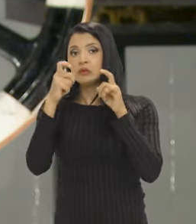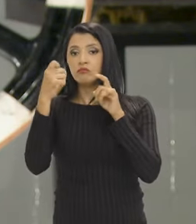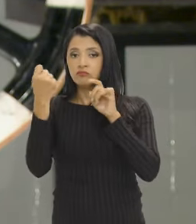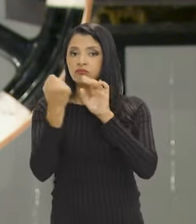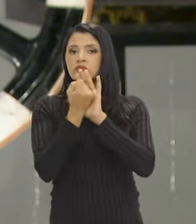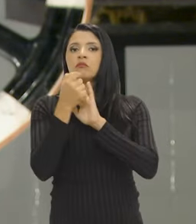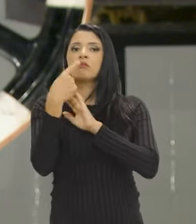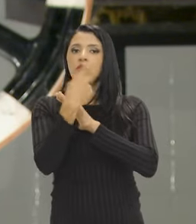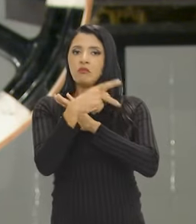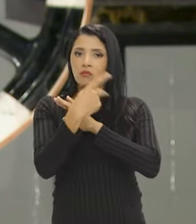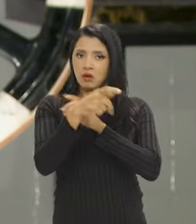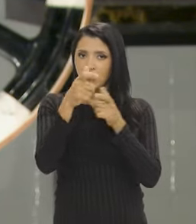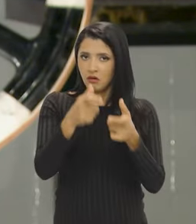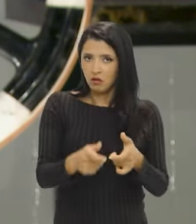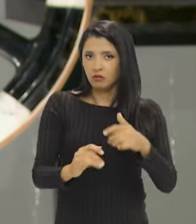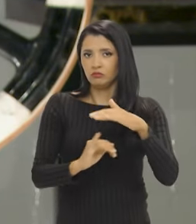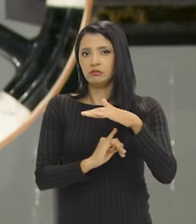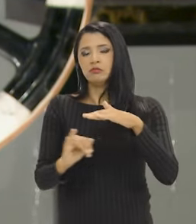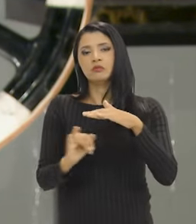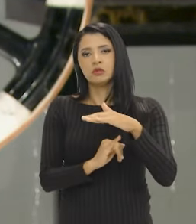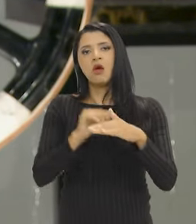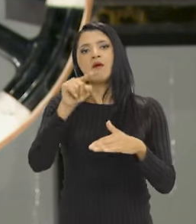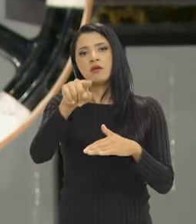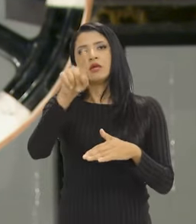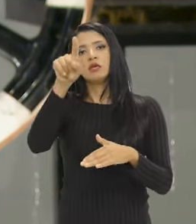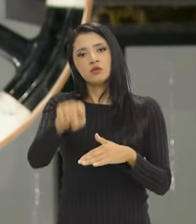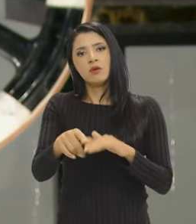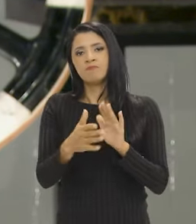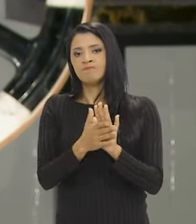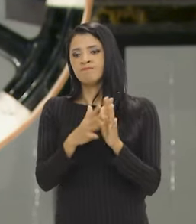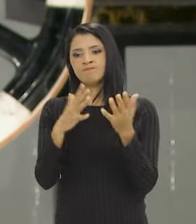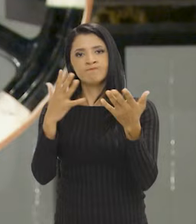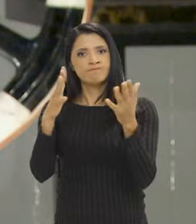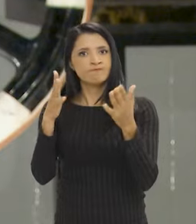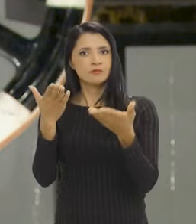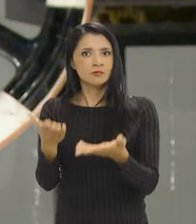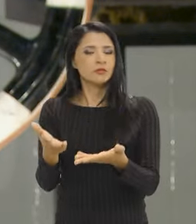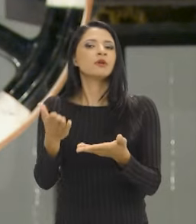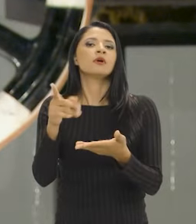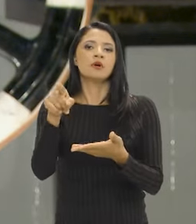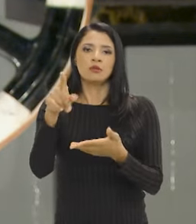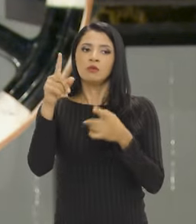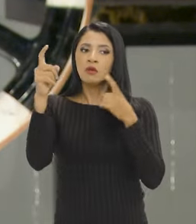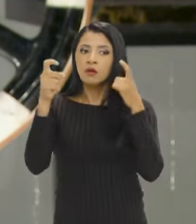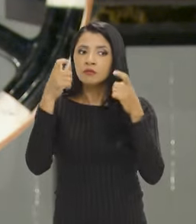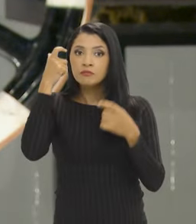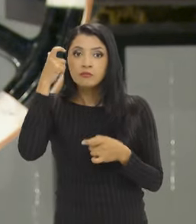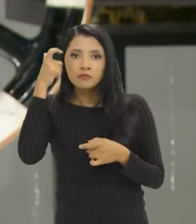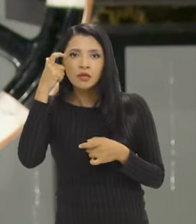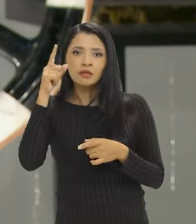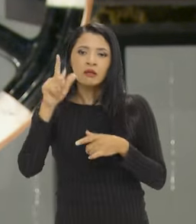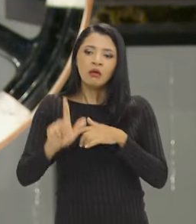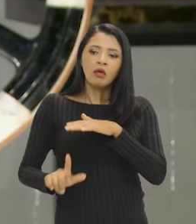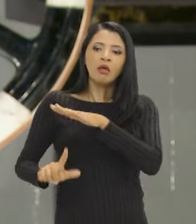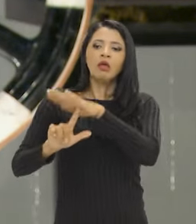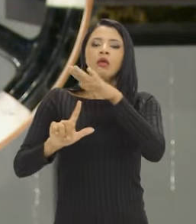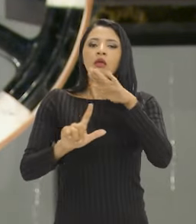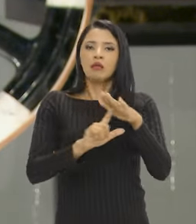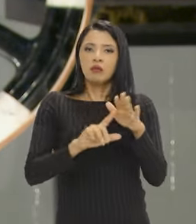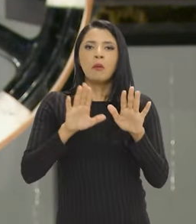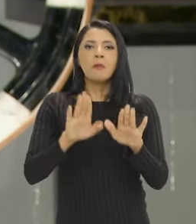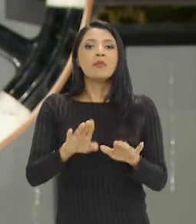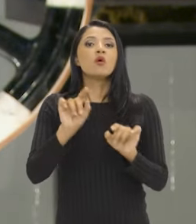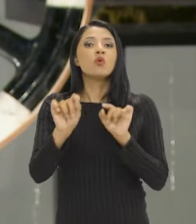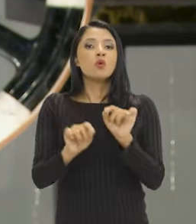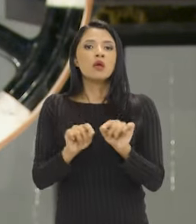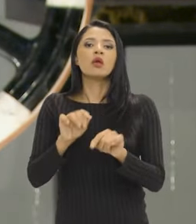já marca a instituição. Esse é um ponto a ser elogiado. Ainda que com limitações, o